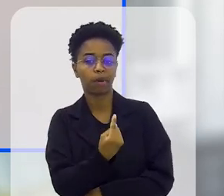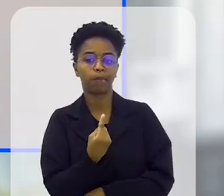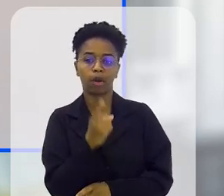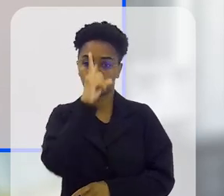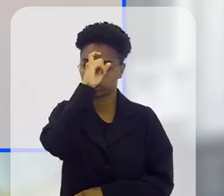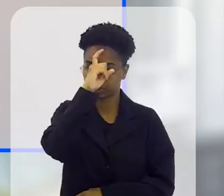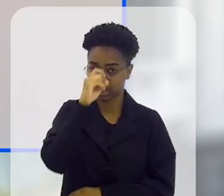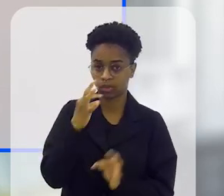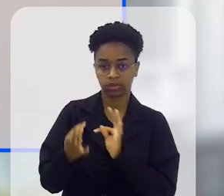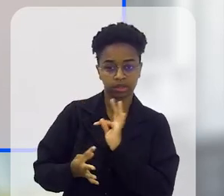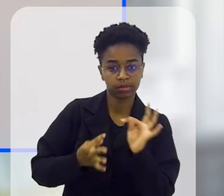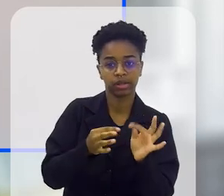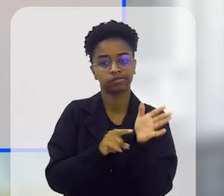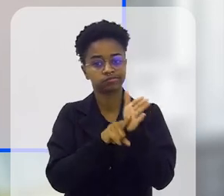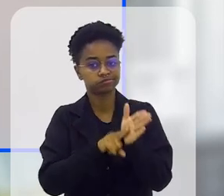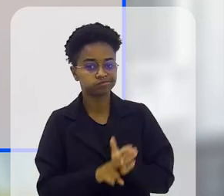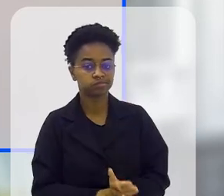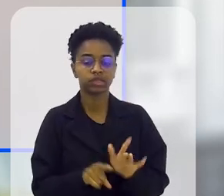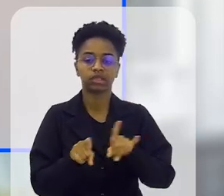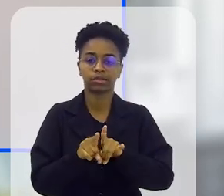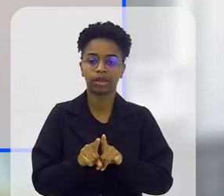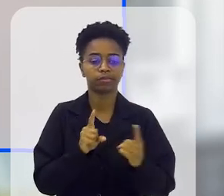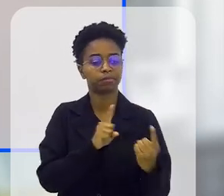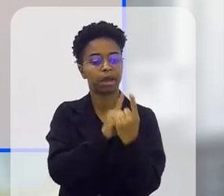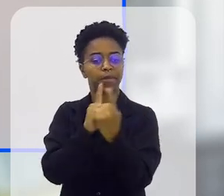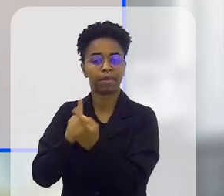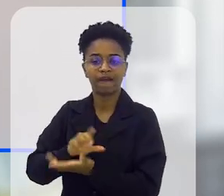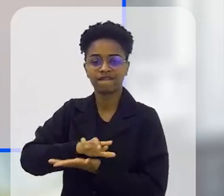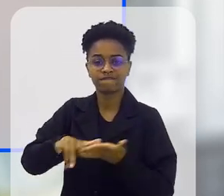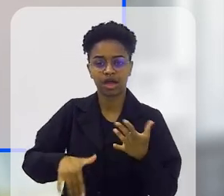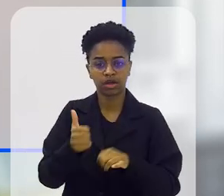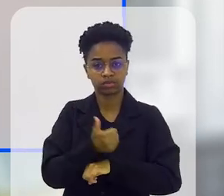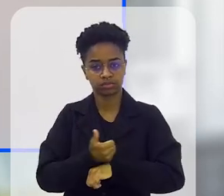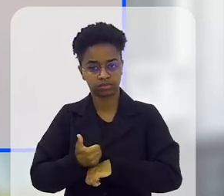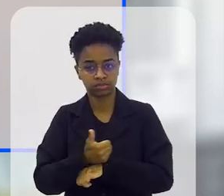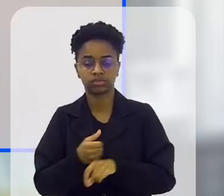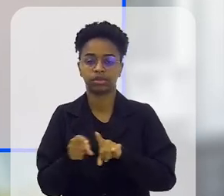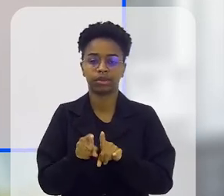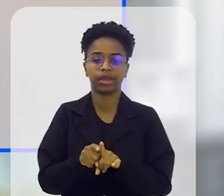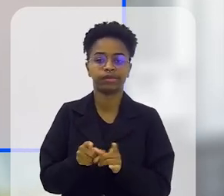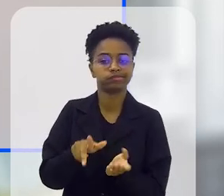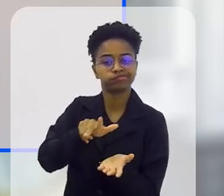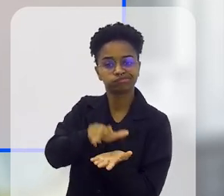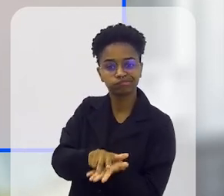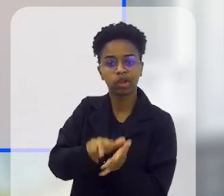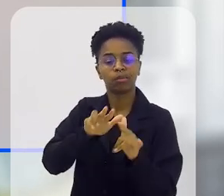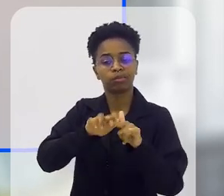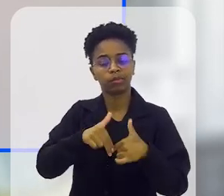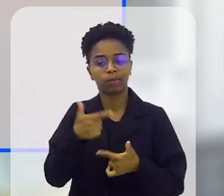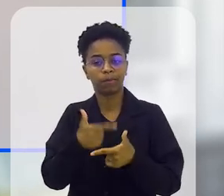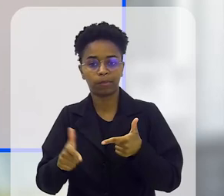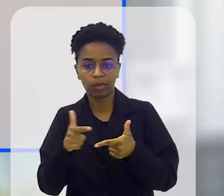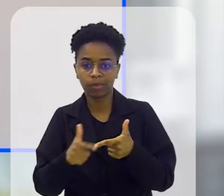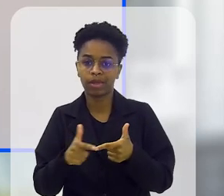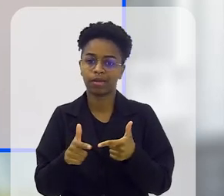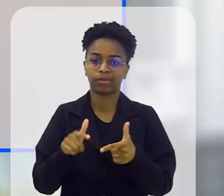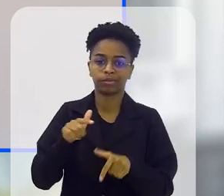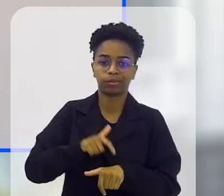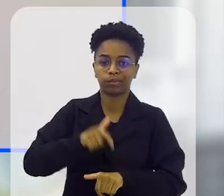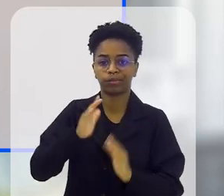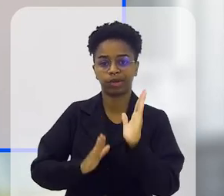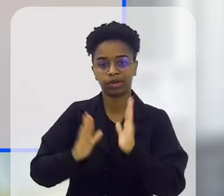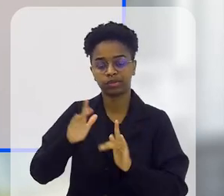recebendo o tratamento, fazendo exames, com consultas com diversos profissionais, internando por complicações relacionadas ao